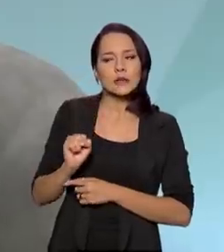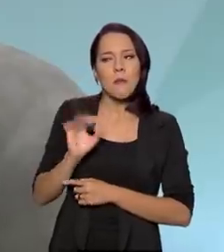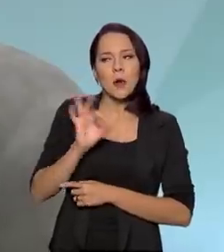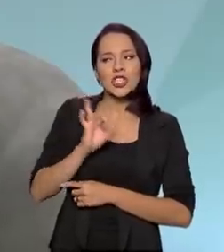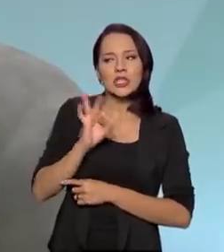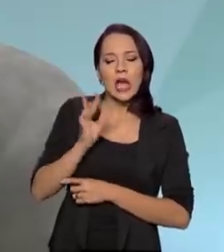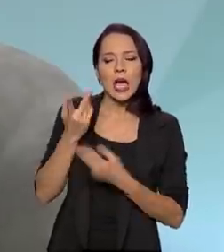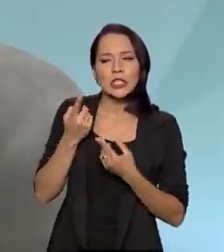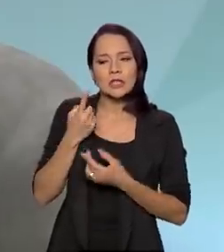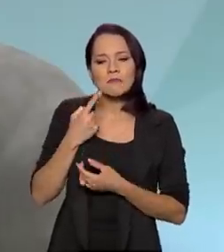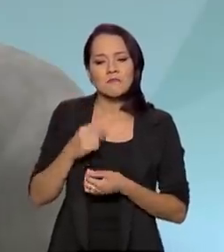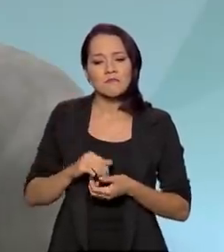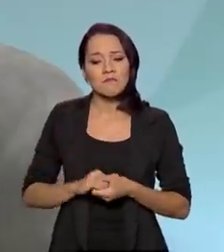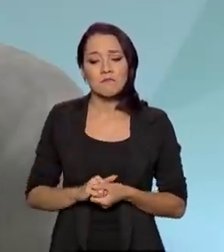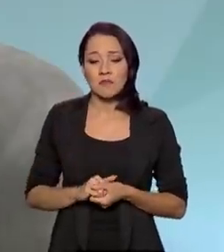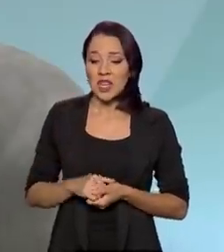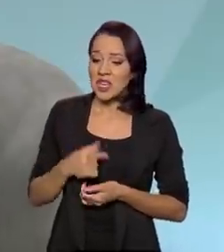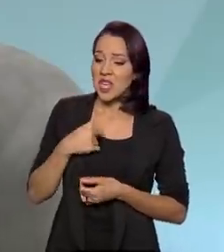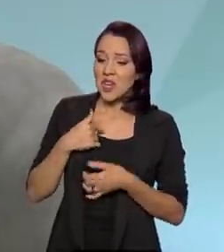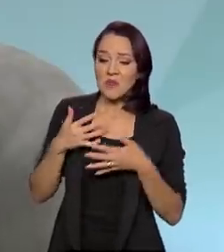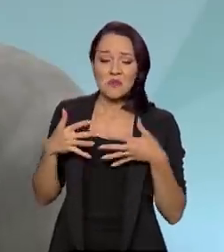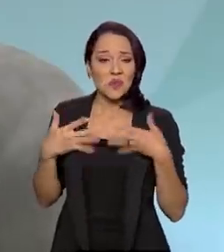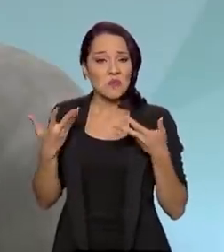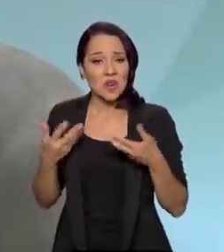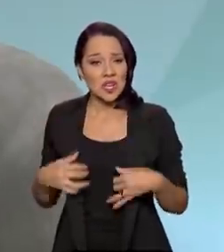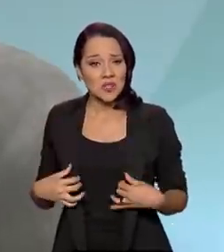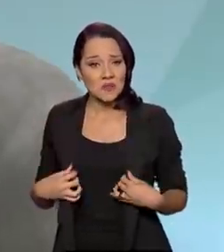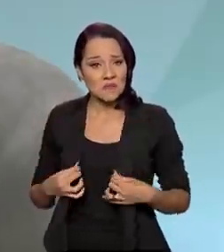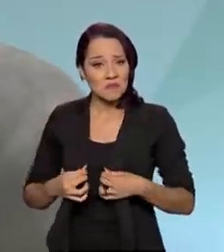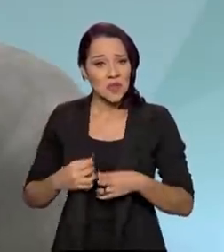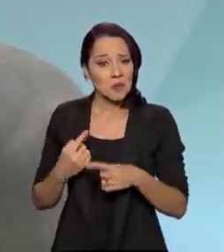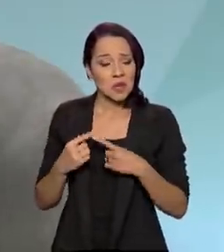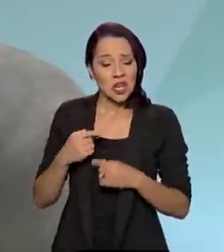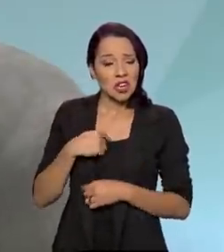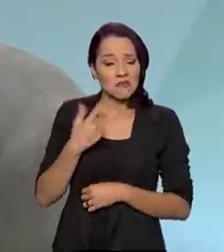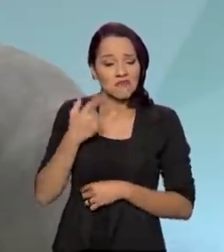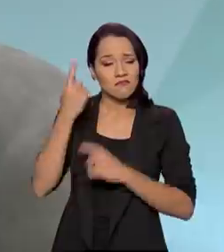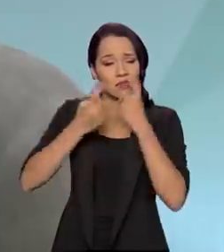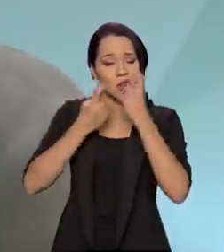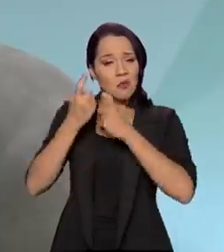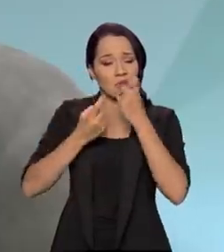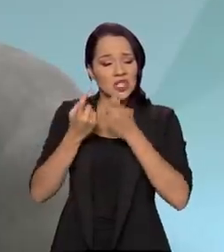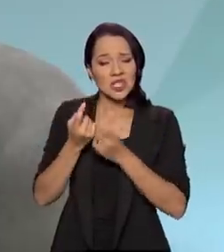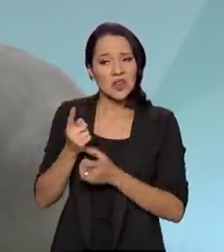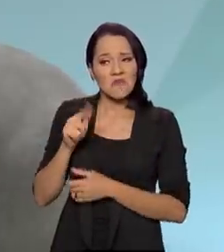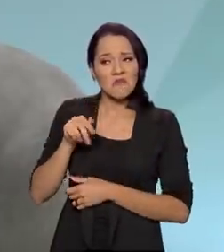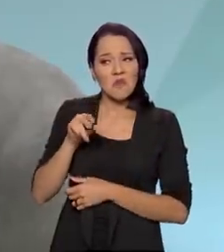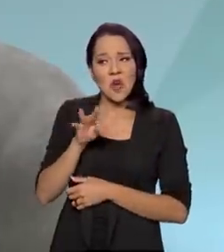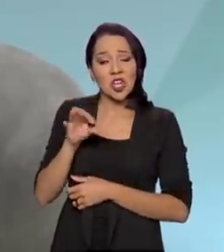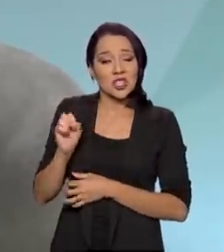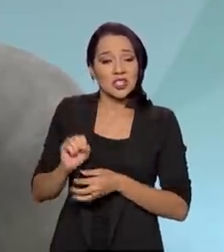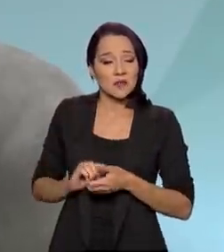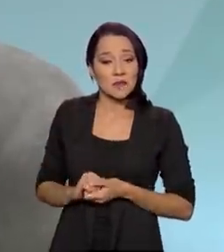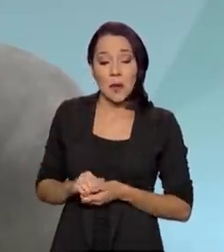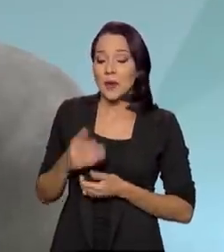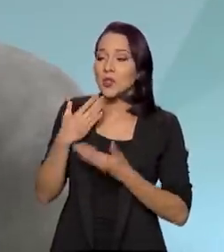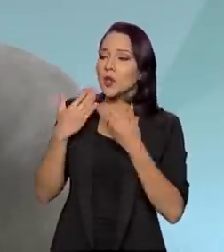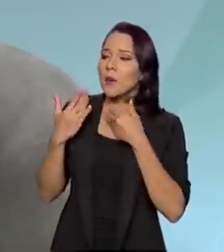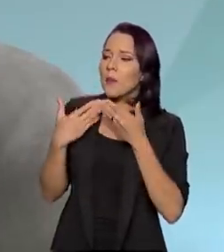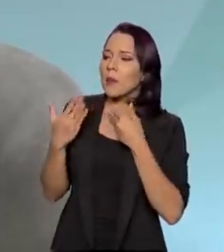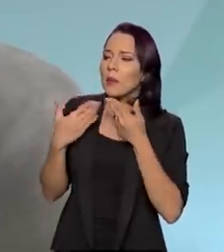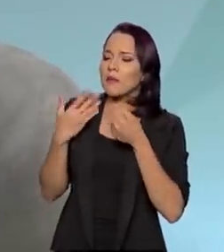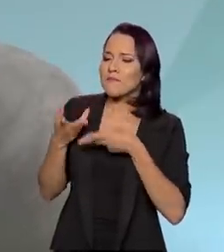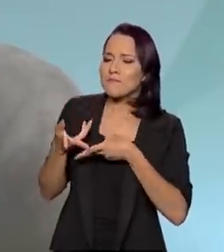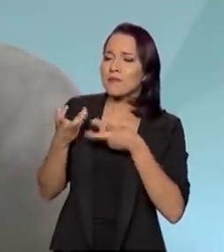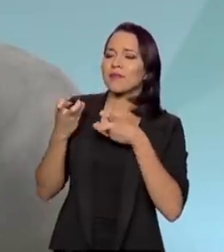E eu fiquei surpreso que eu não tinha preocupação com relação às cotas. Mas quando eu conversei e